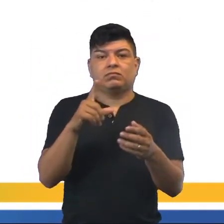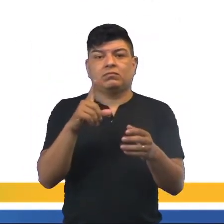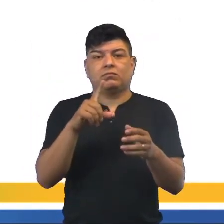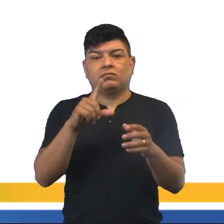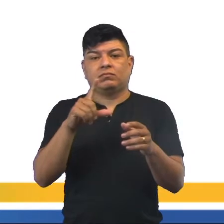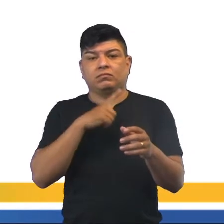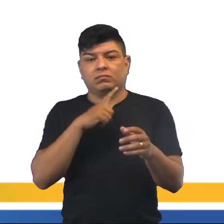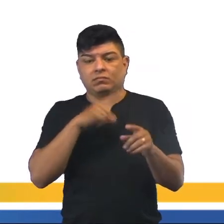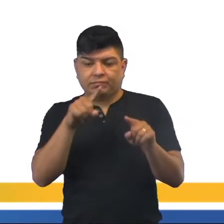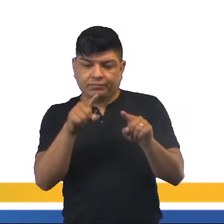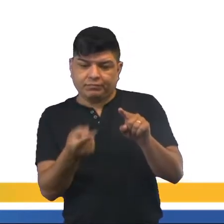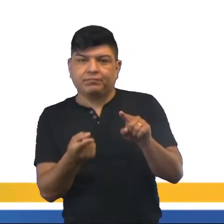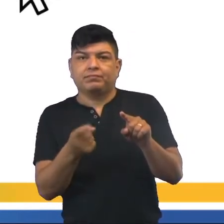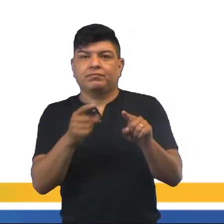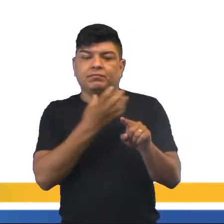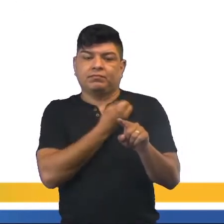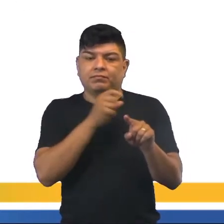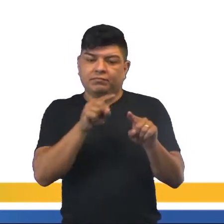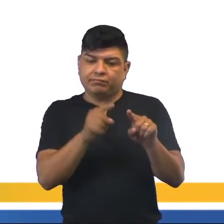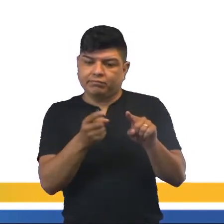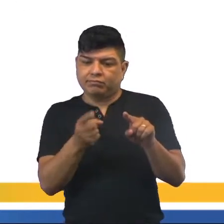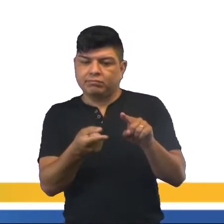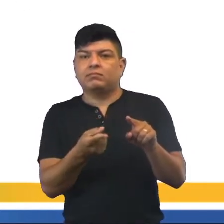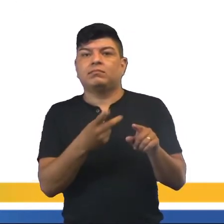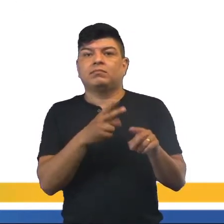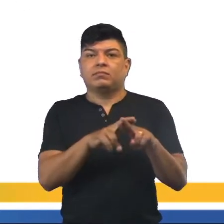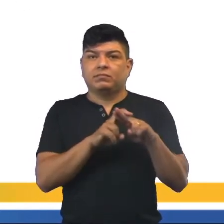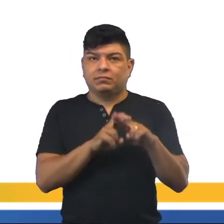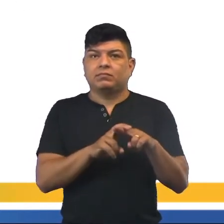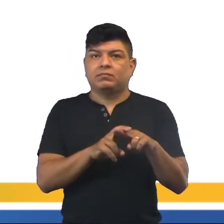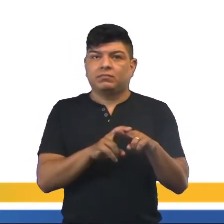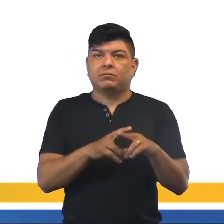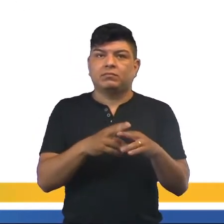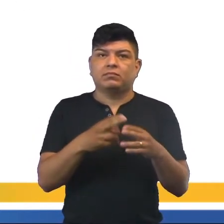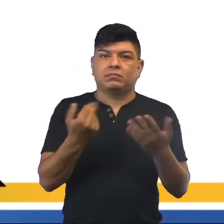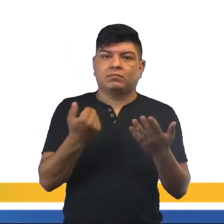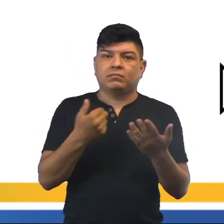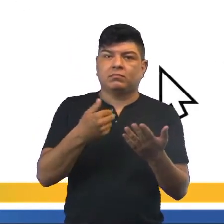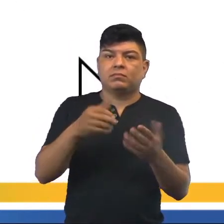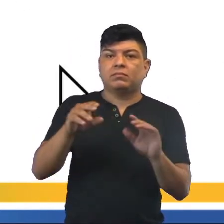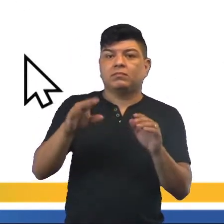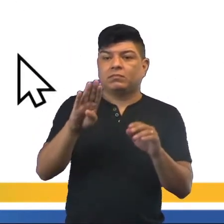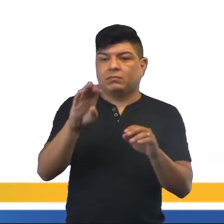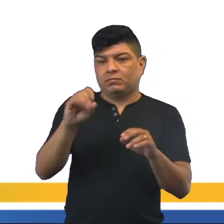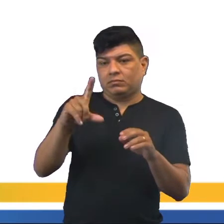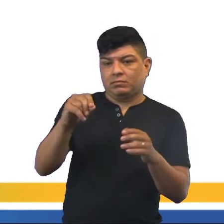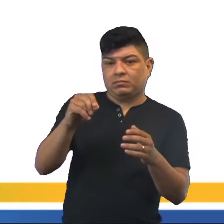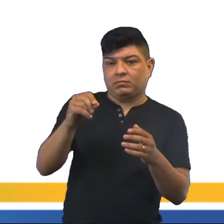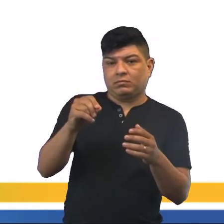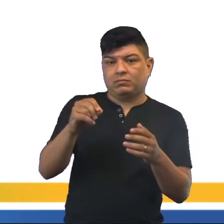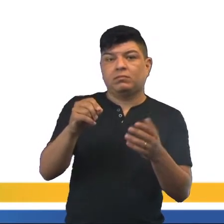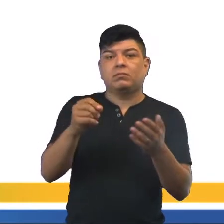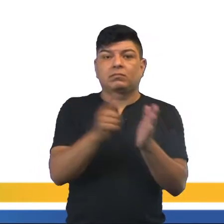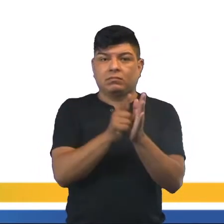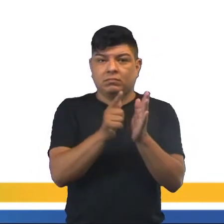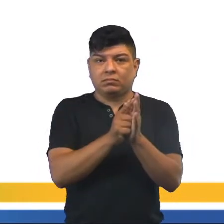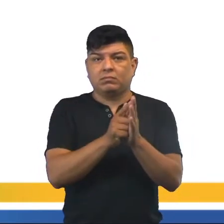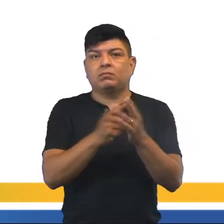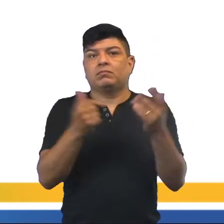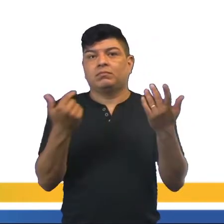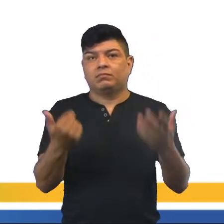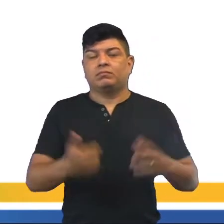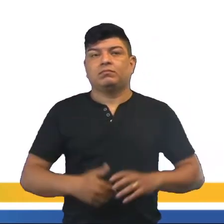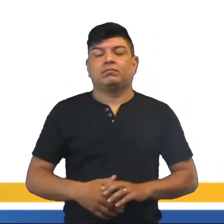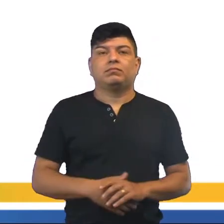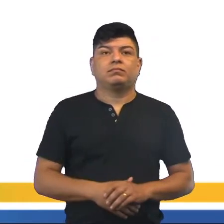números com vírgula, números decimais. E também nas receitas, né? Isso aí fica mais para parte da mãe de vocês, né, que acompanham a